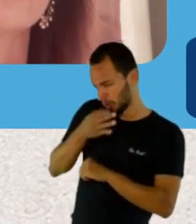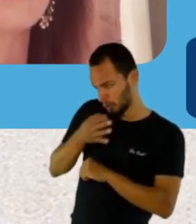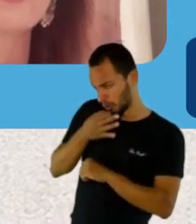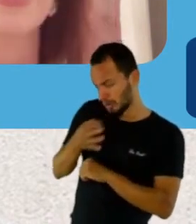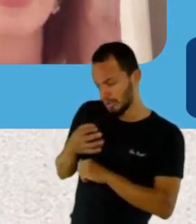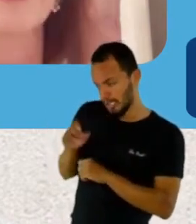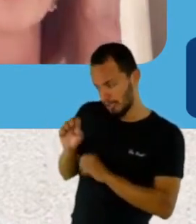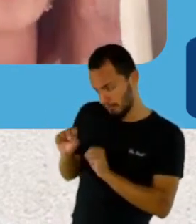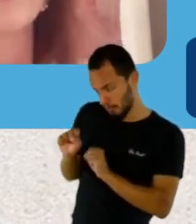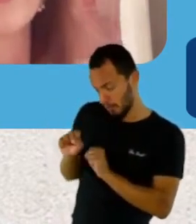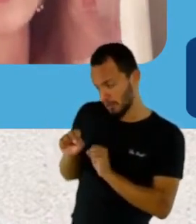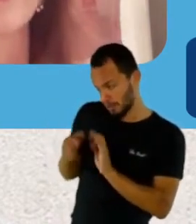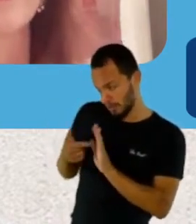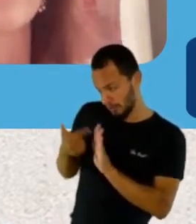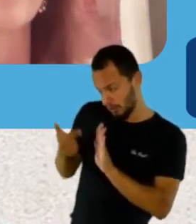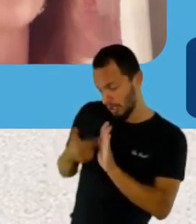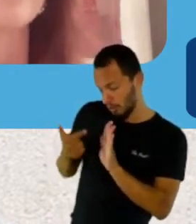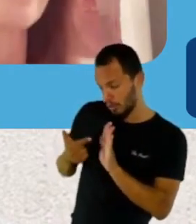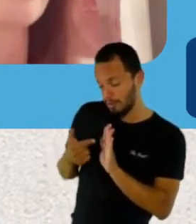pro leitor.